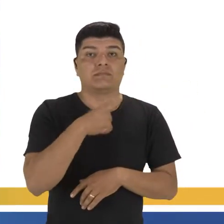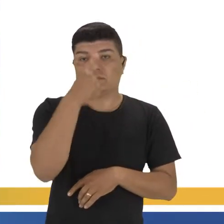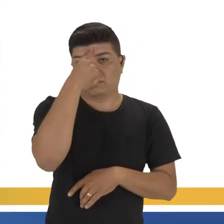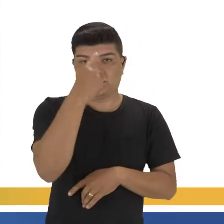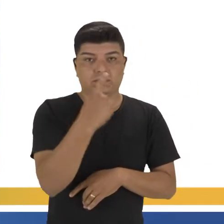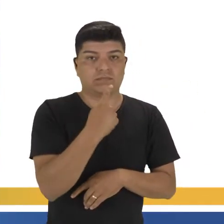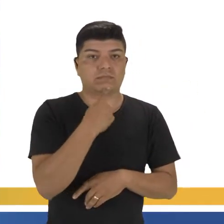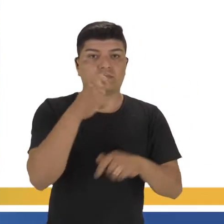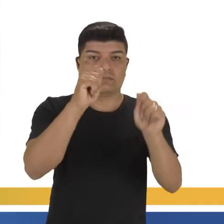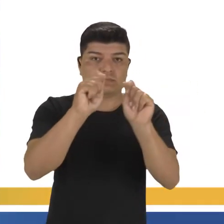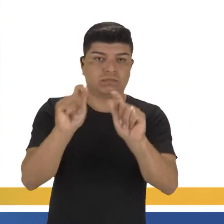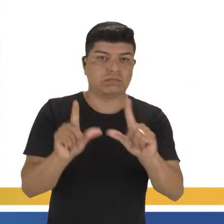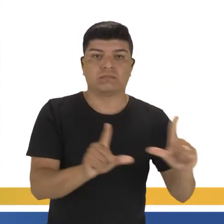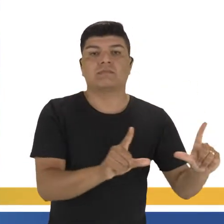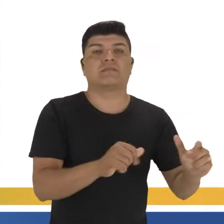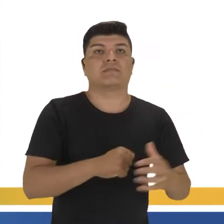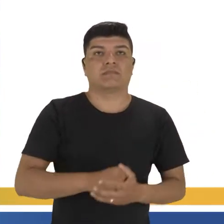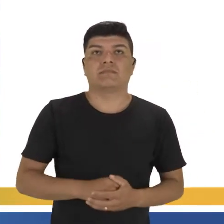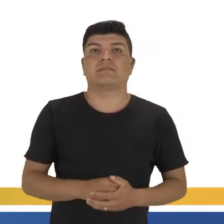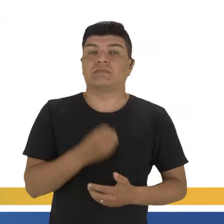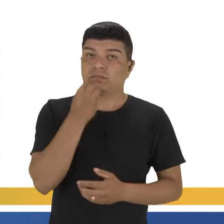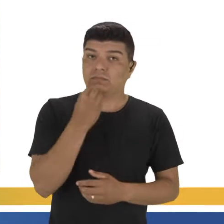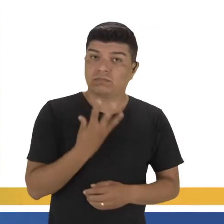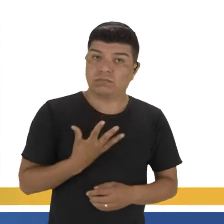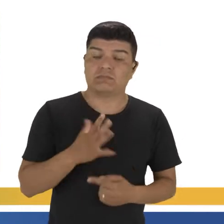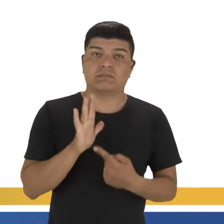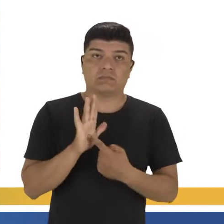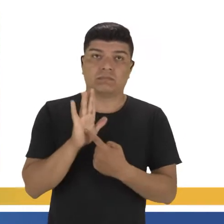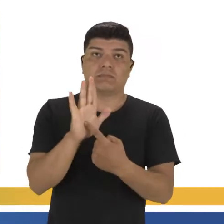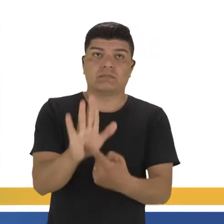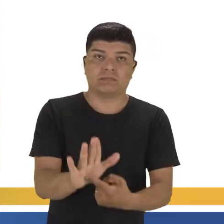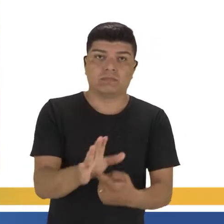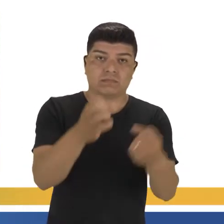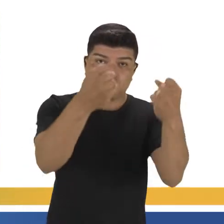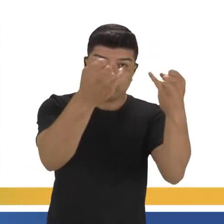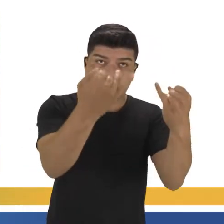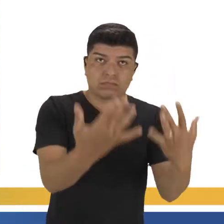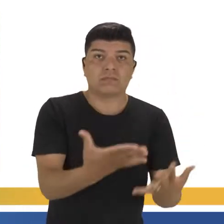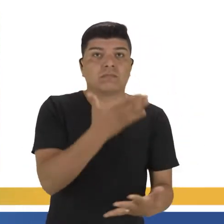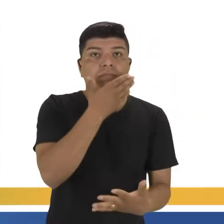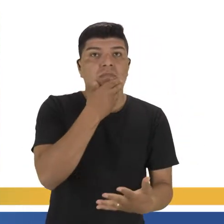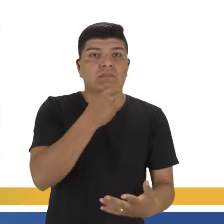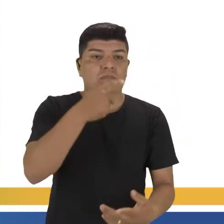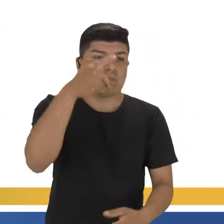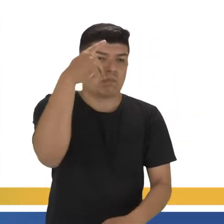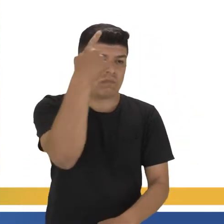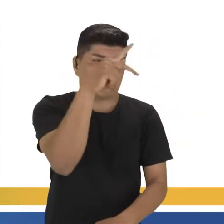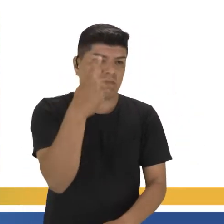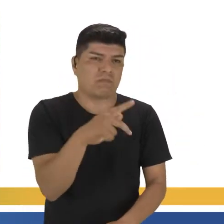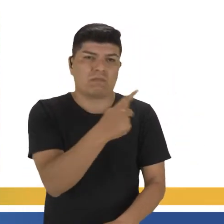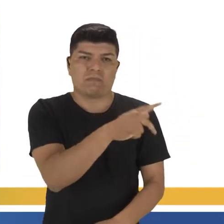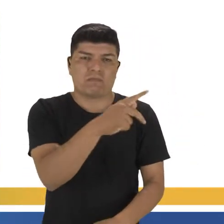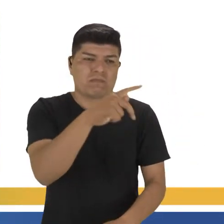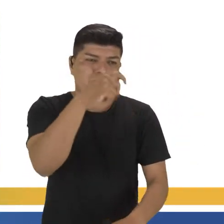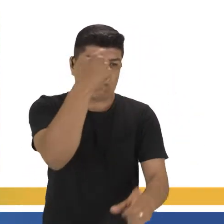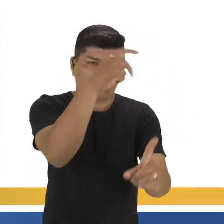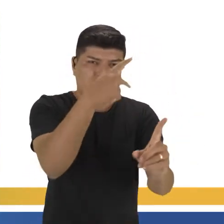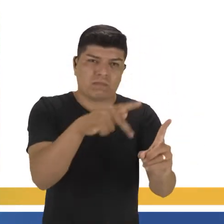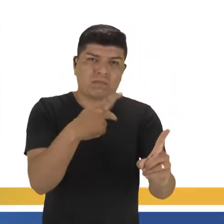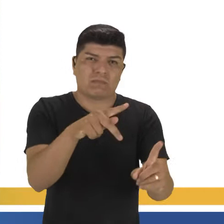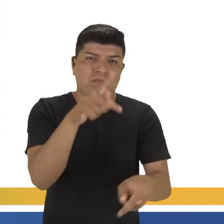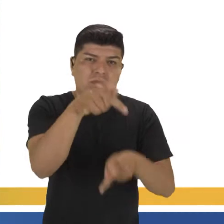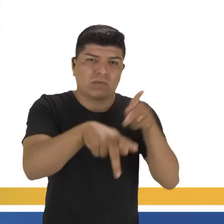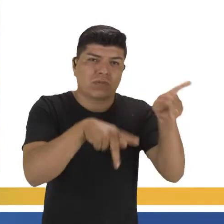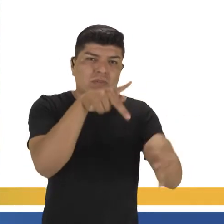imagem que representa muito bem isso. Eu vou explicá-la para vocês. Tem um homem chicoteando o povo. Por que